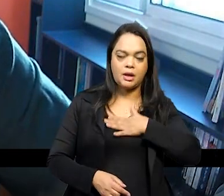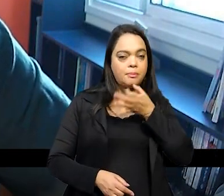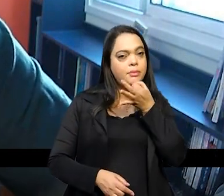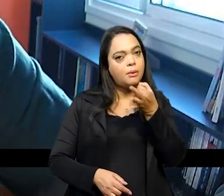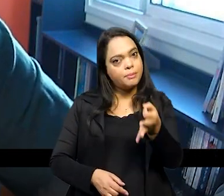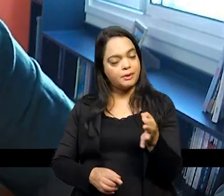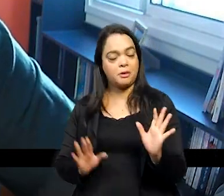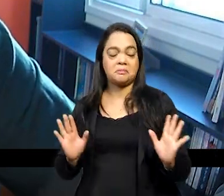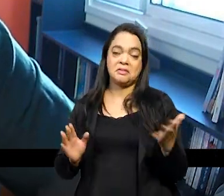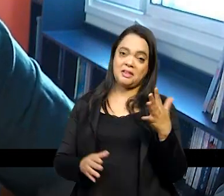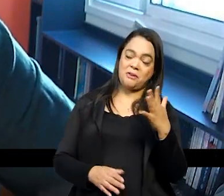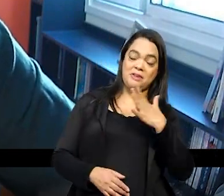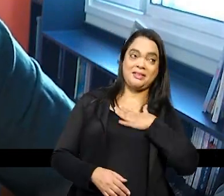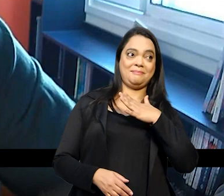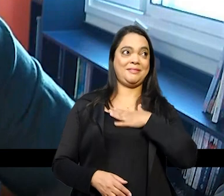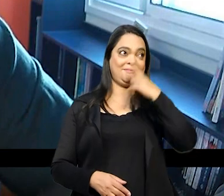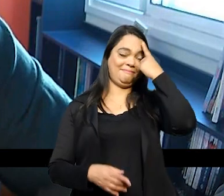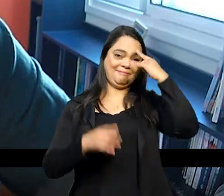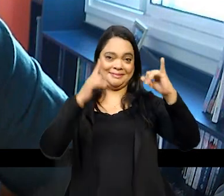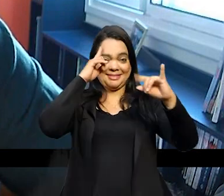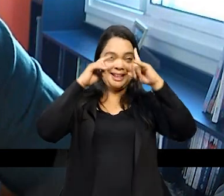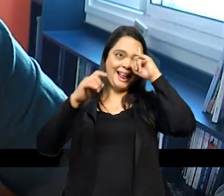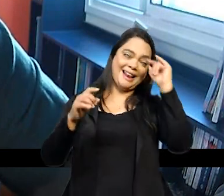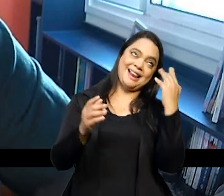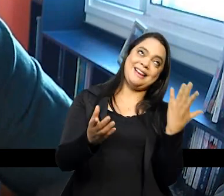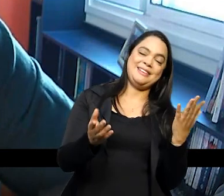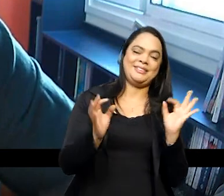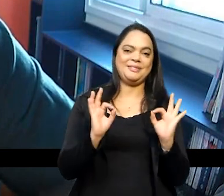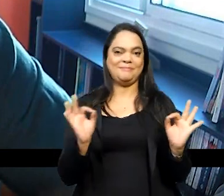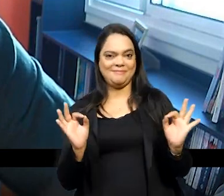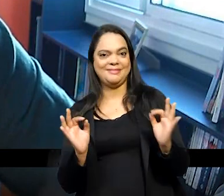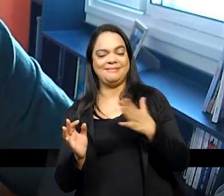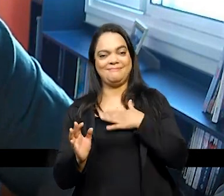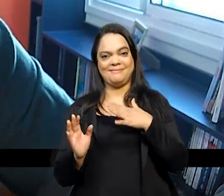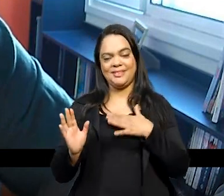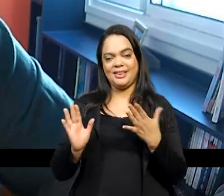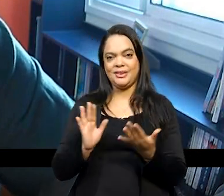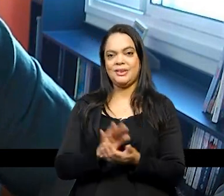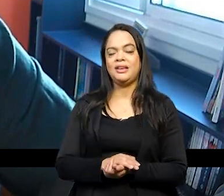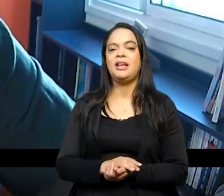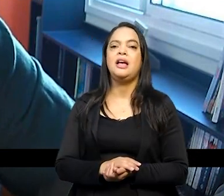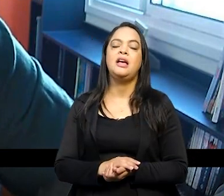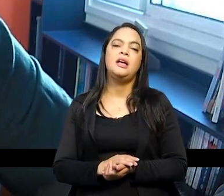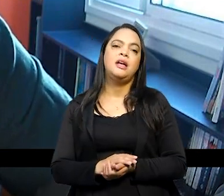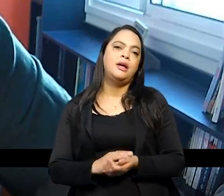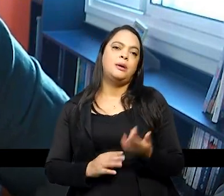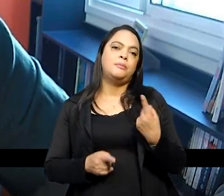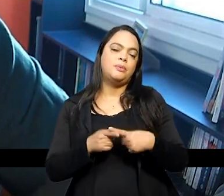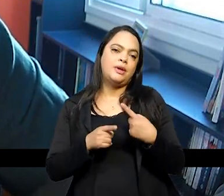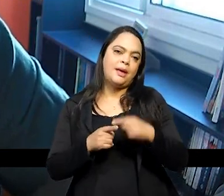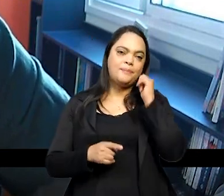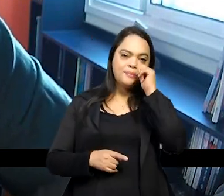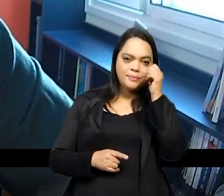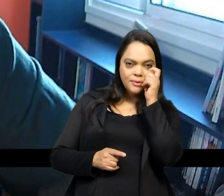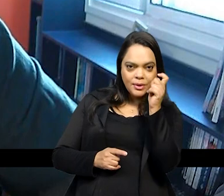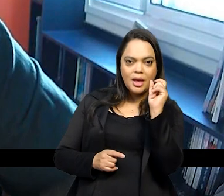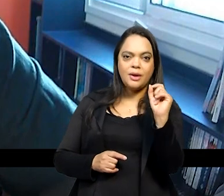é um excesso de idealismo da minha parte que é muito mais eficiente transformar a realidade